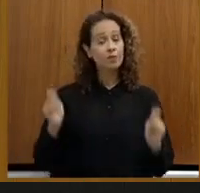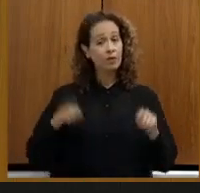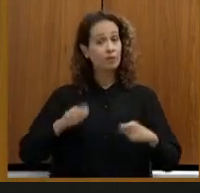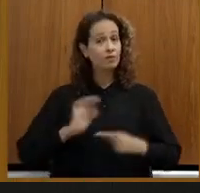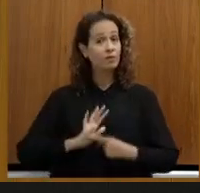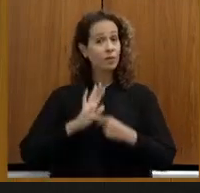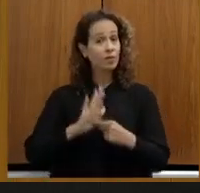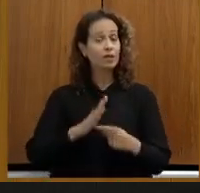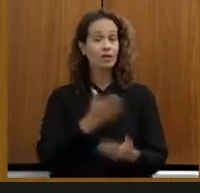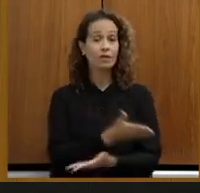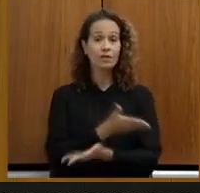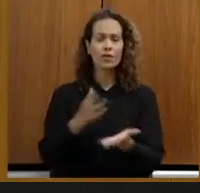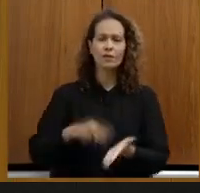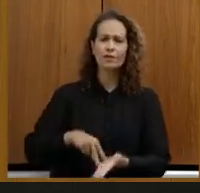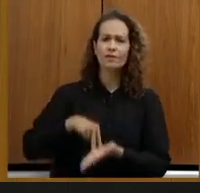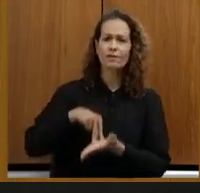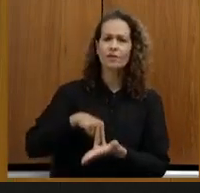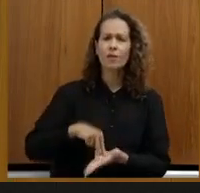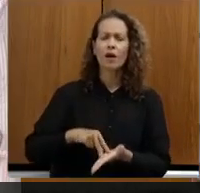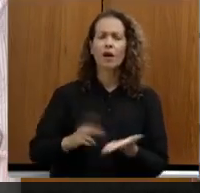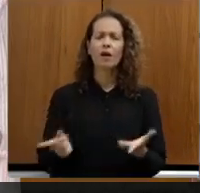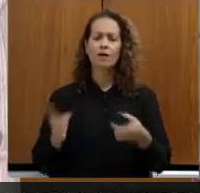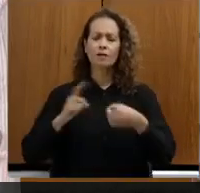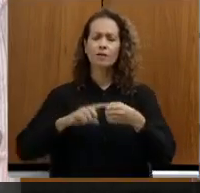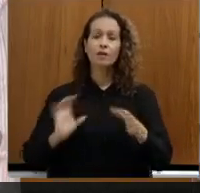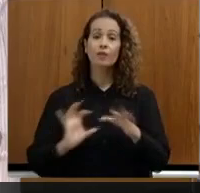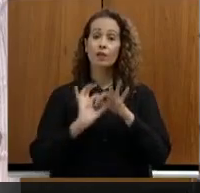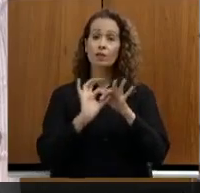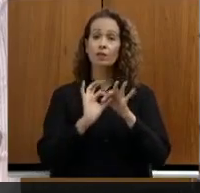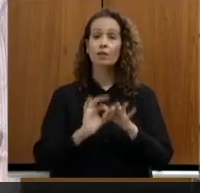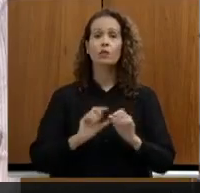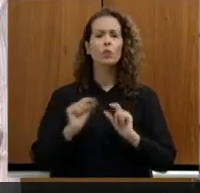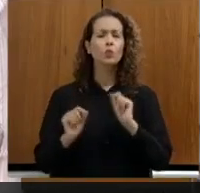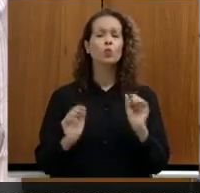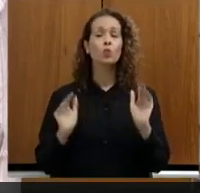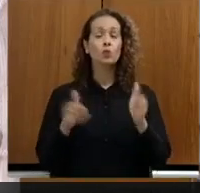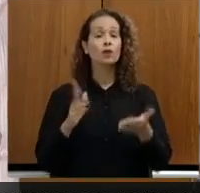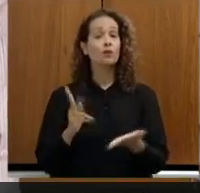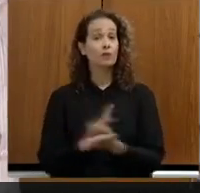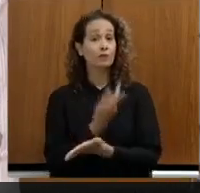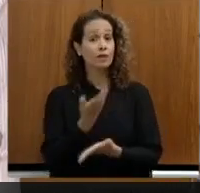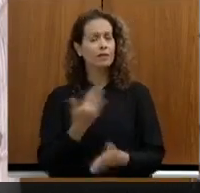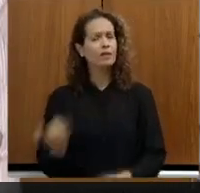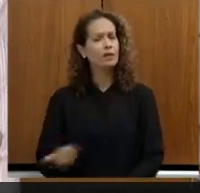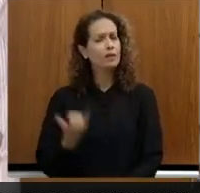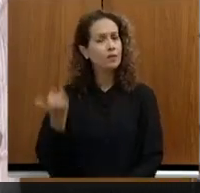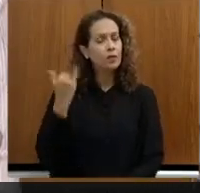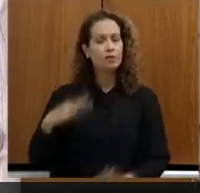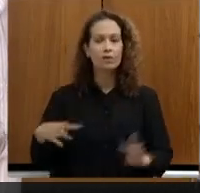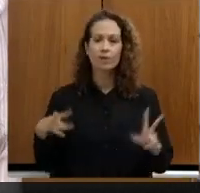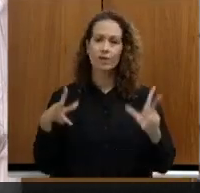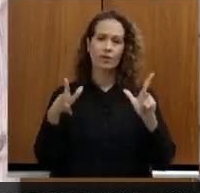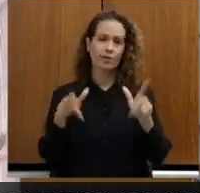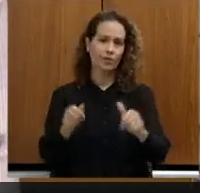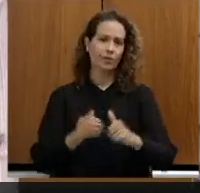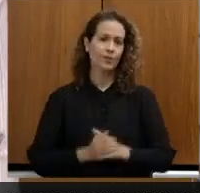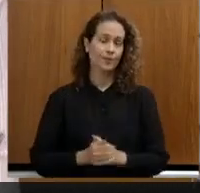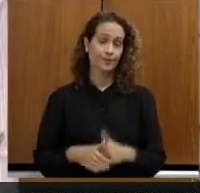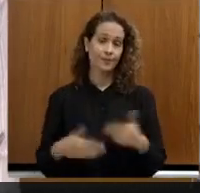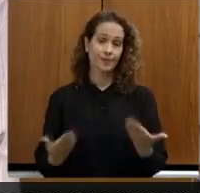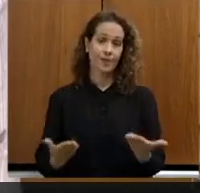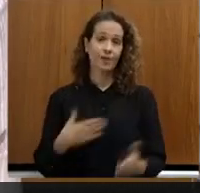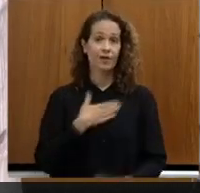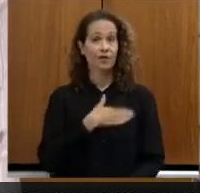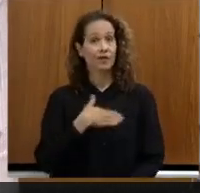e vocês terem firmado parcerias para que isso aconteça é muito importante para todos nós. Então, eu gostaria que